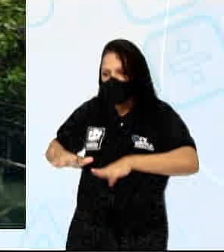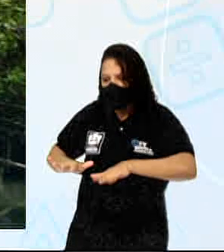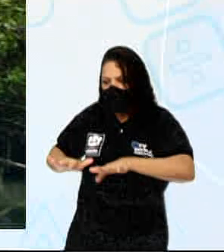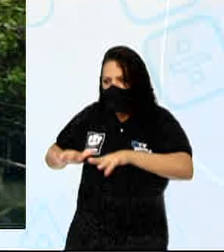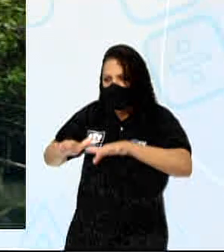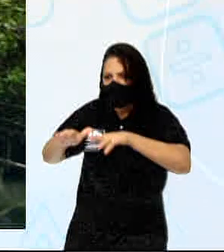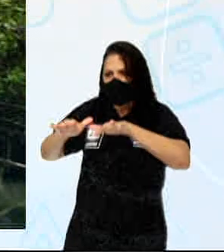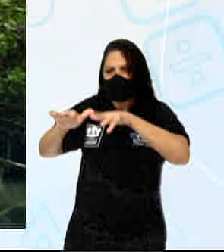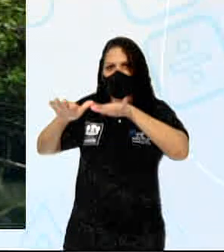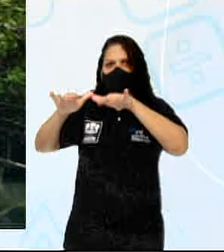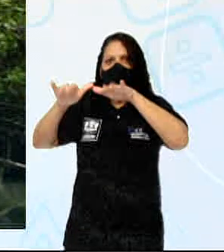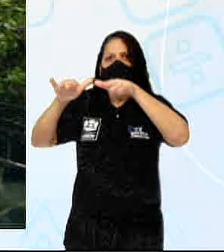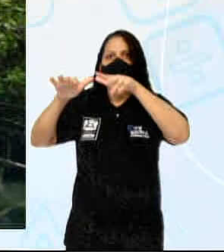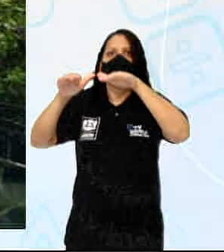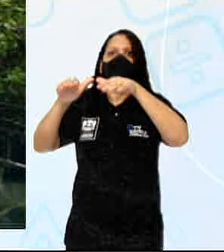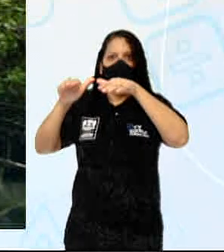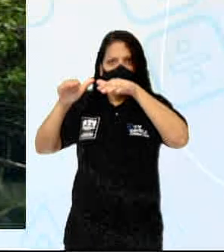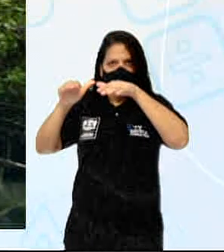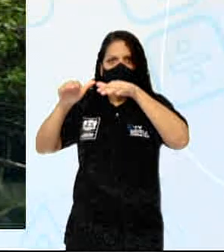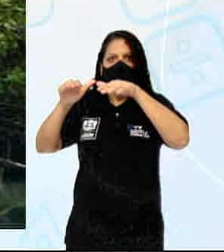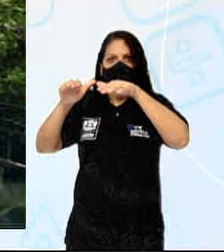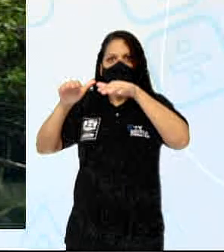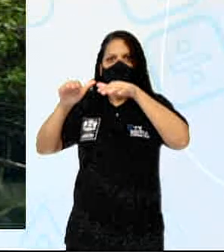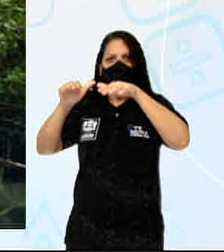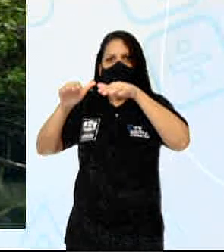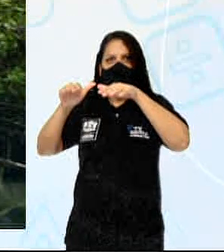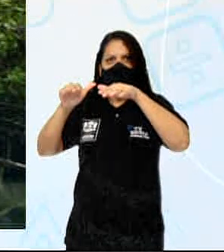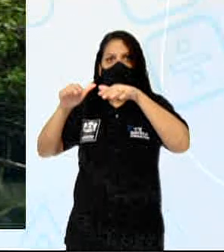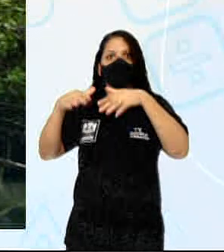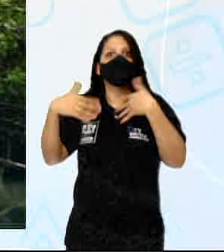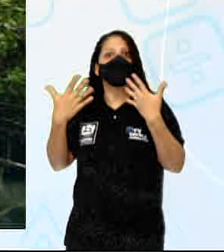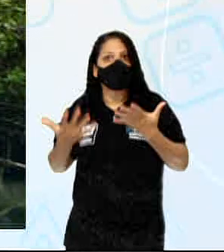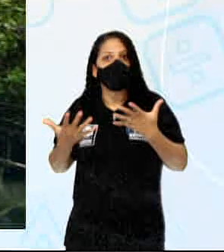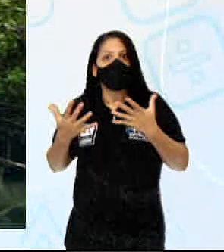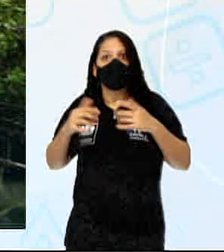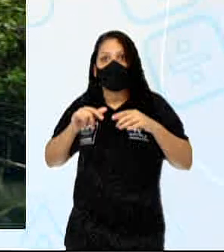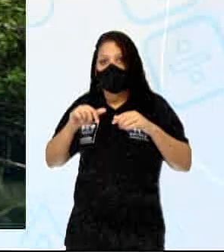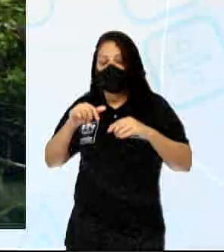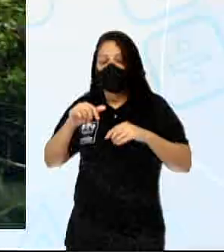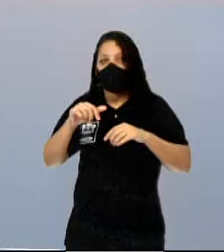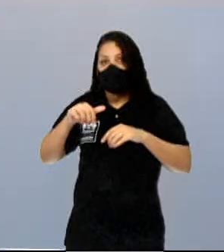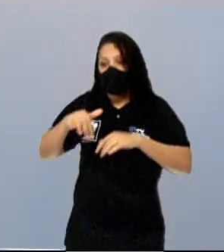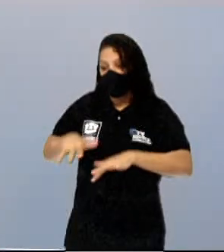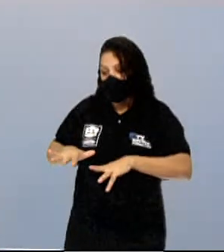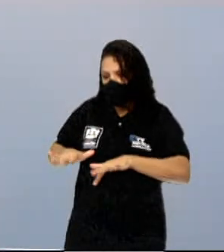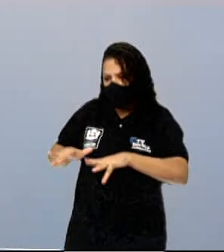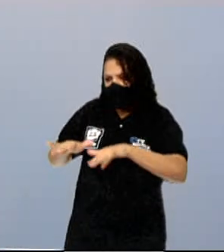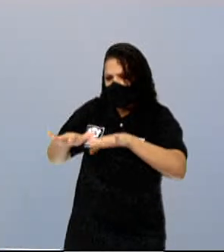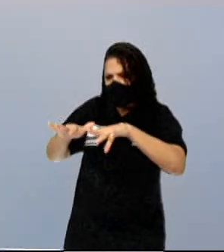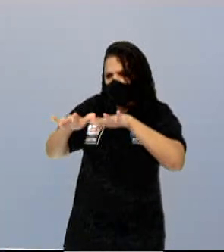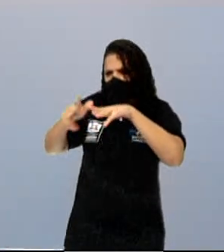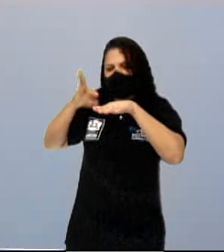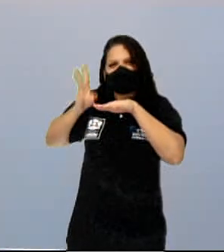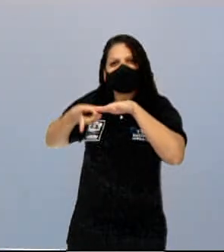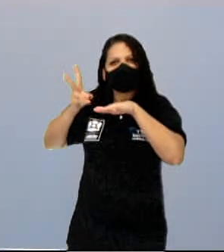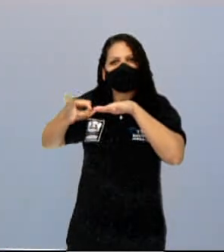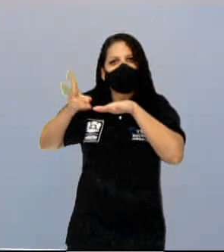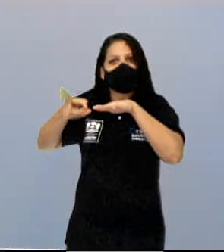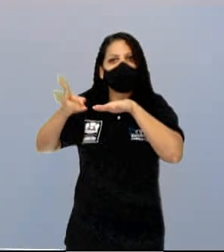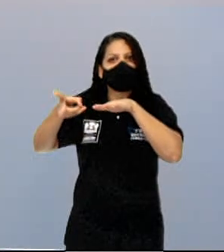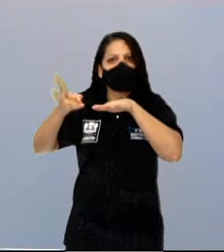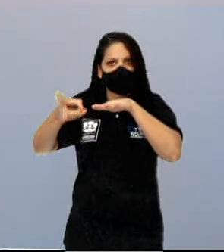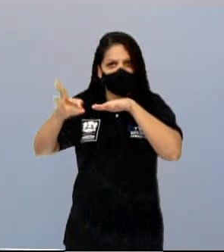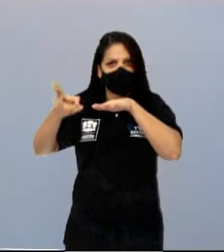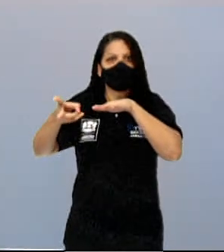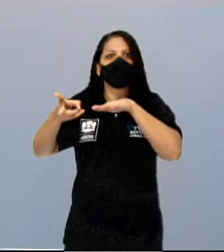durante as cheias. Entendeu a diferença? A Mata de Igapó é sempre alagada, já a Mata de